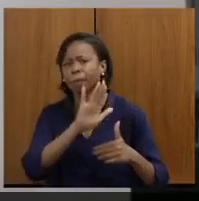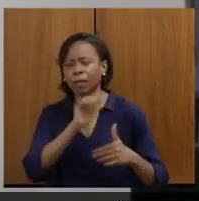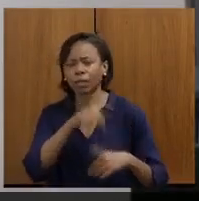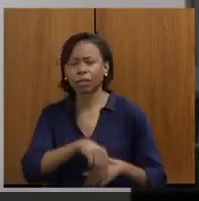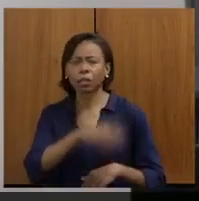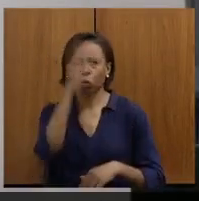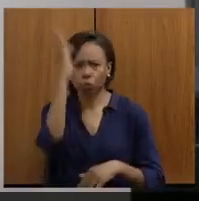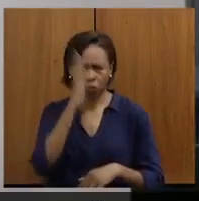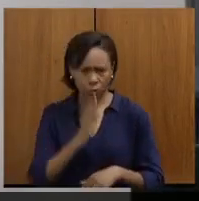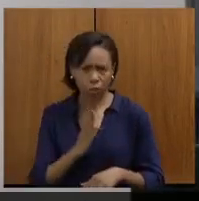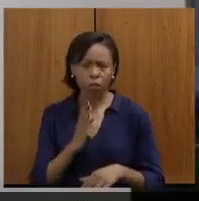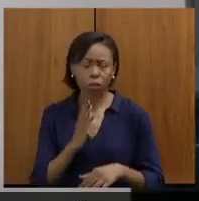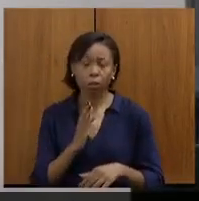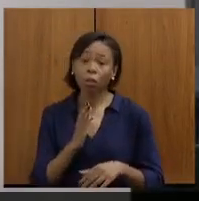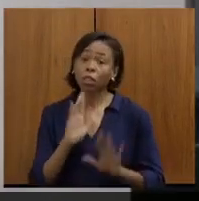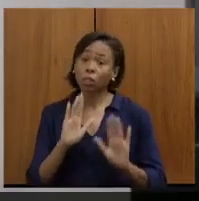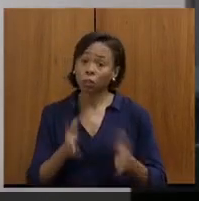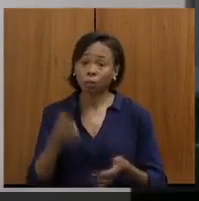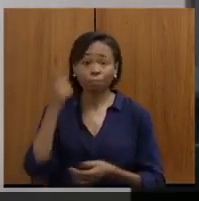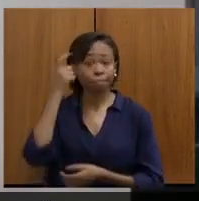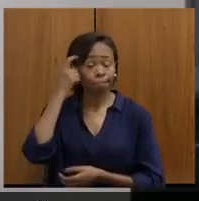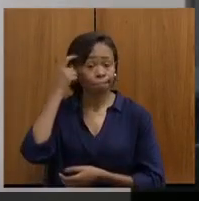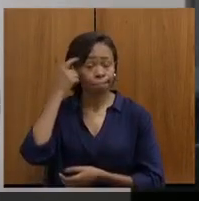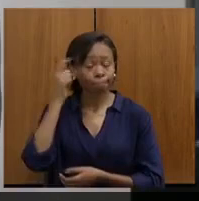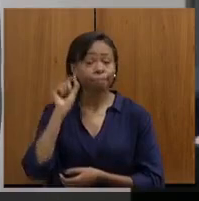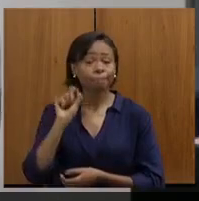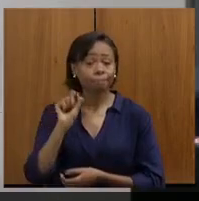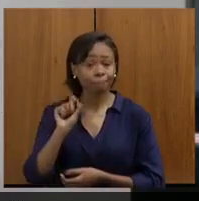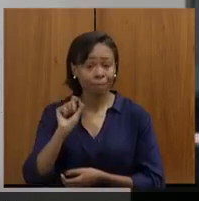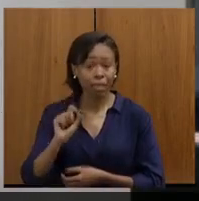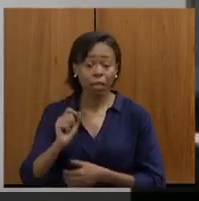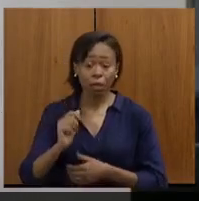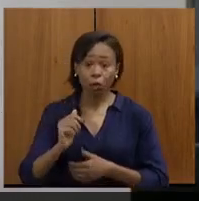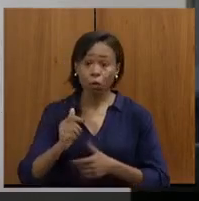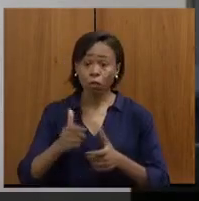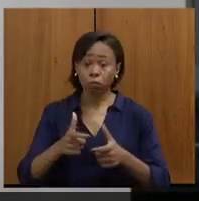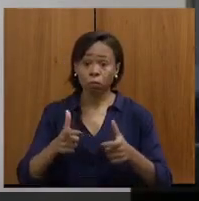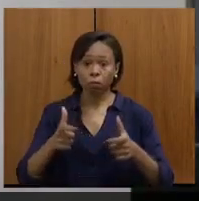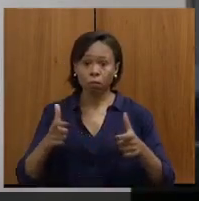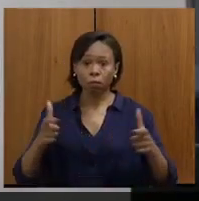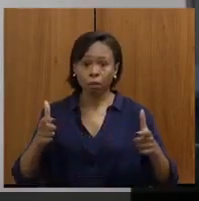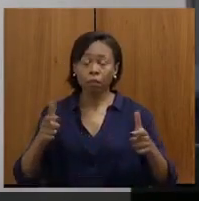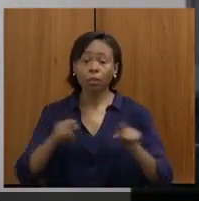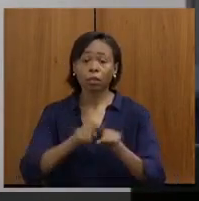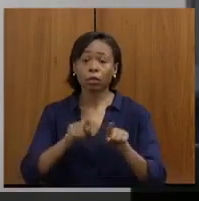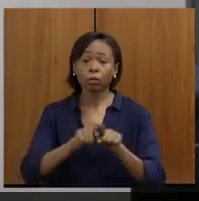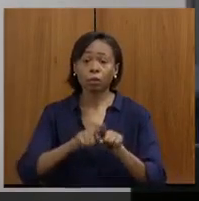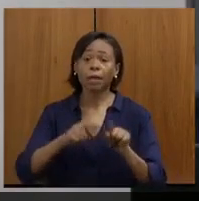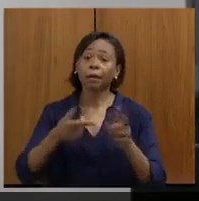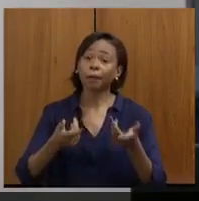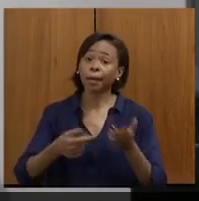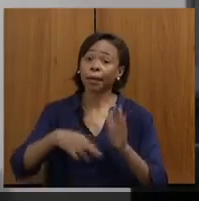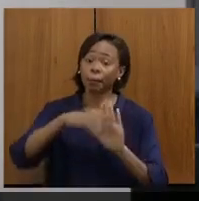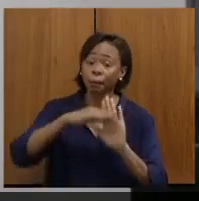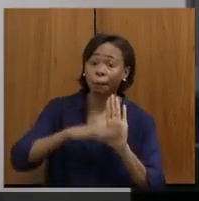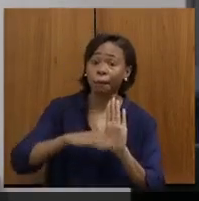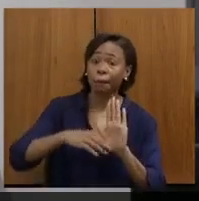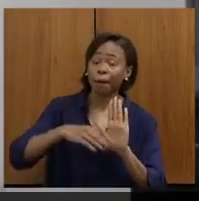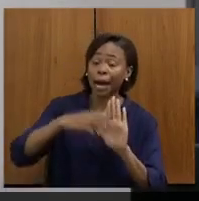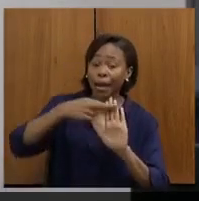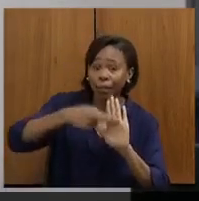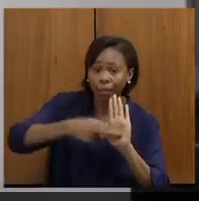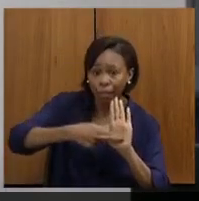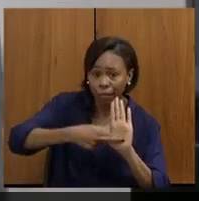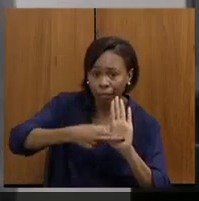e já pensando com esse crescimento de um protocolo para atendimento de acidentes ferroviários.